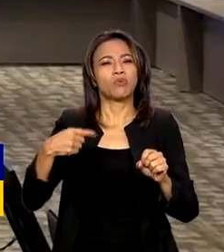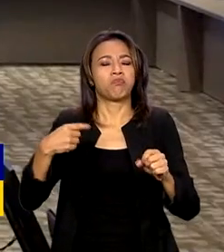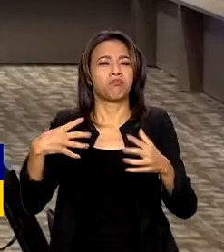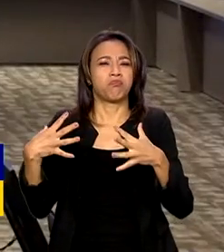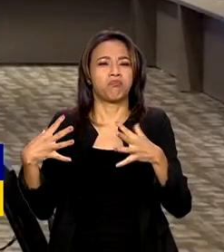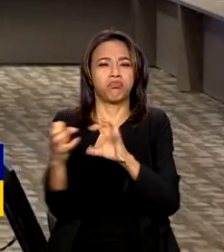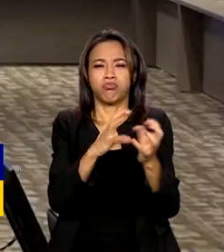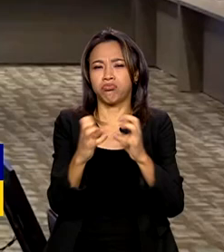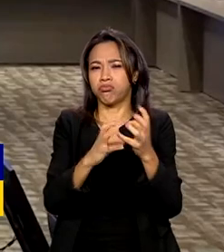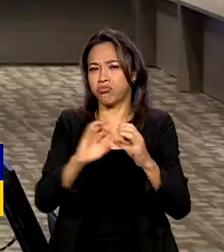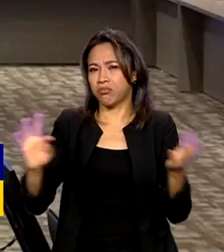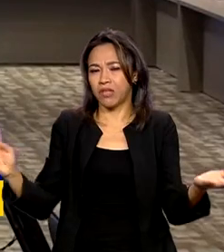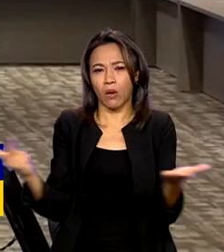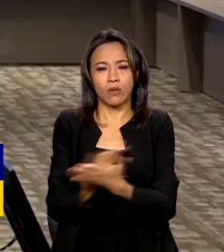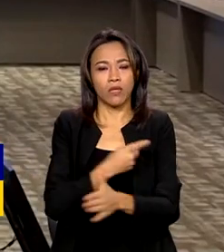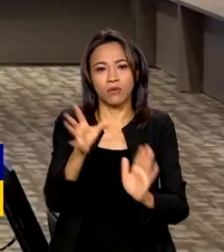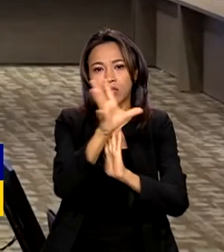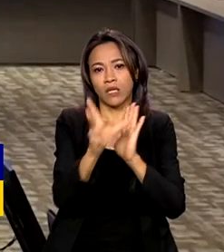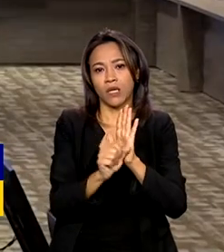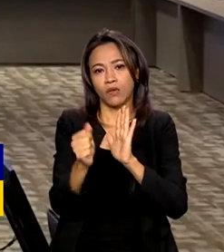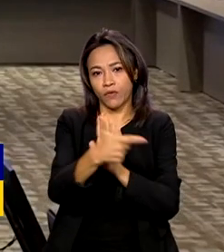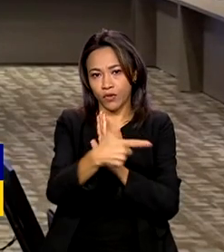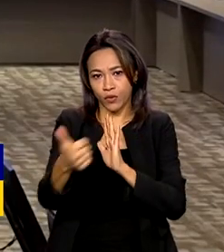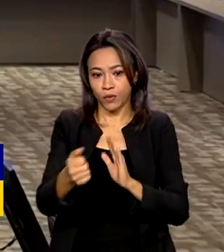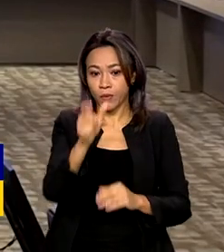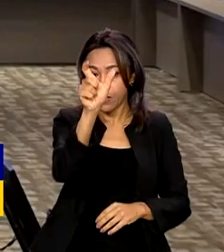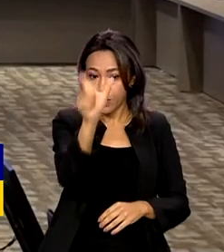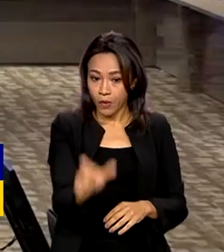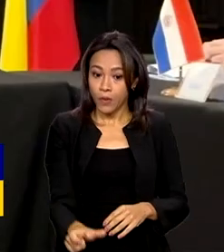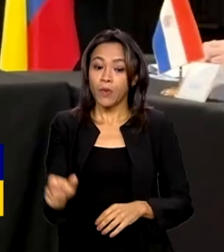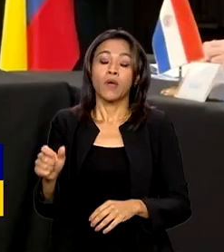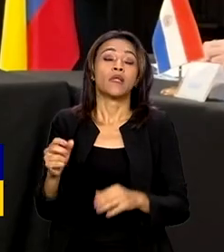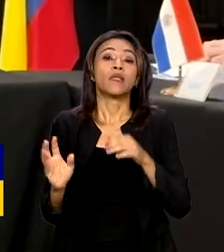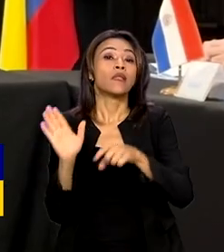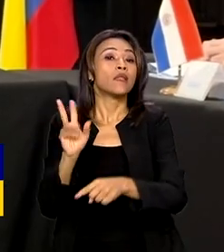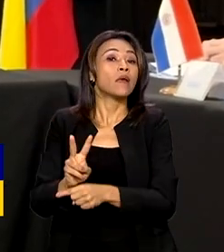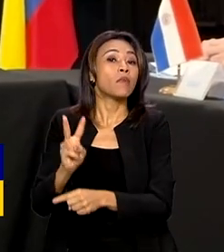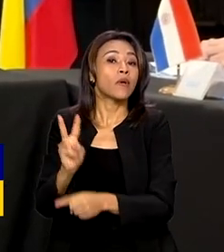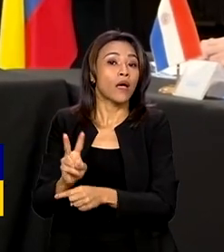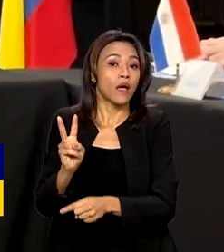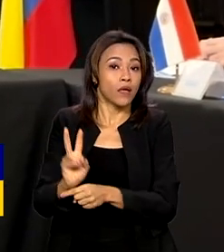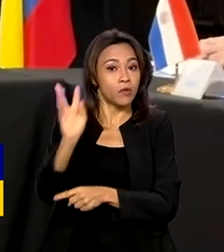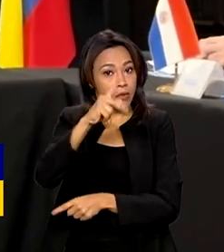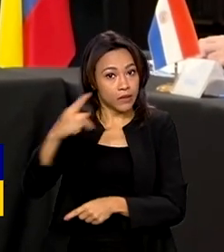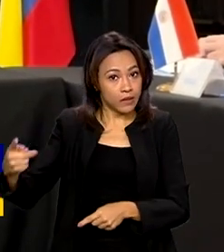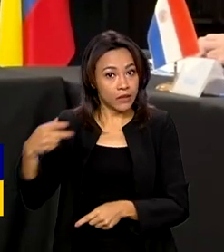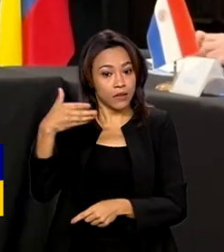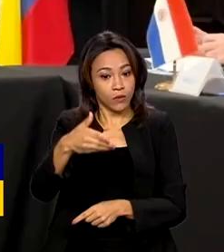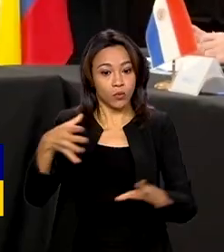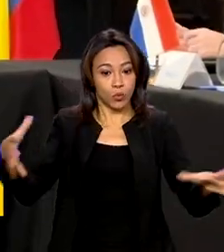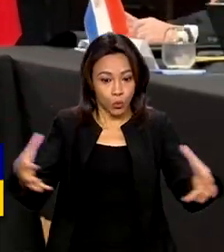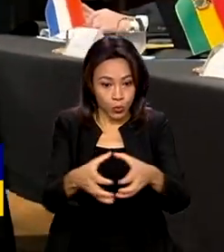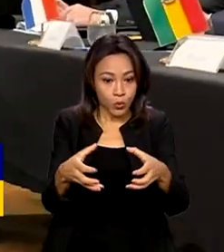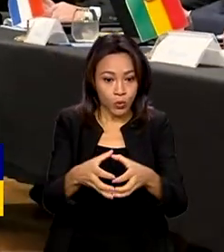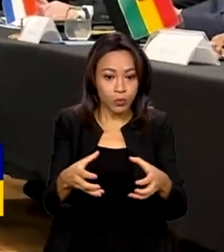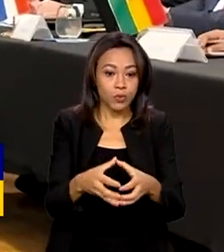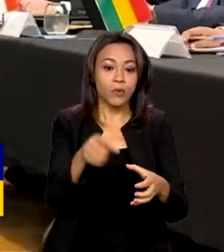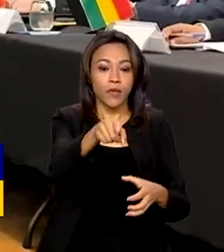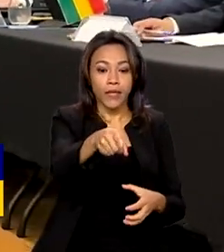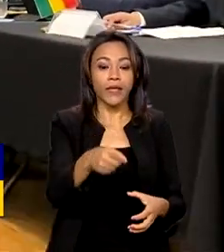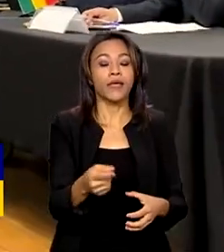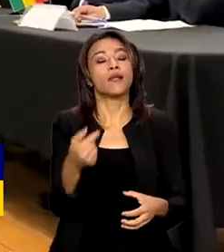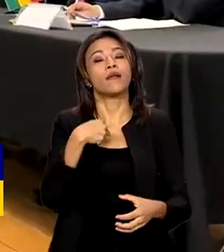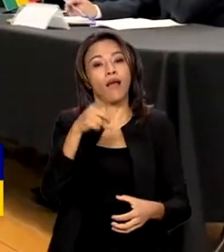O Brasil assume no segundo semestre a presidência temporária do Mercosul. Flávio Dino recebeu a presidência temporária dos ministros de